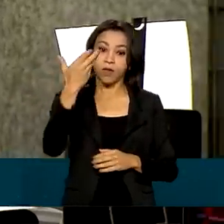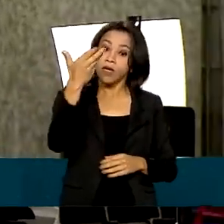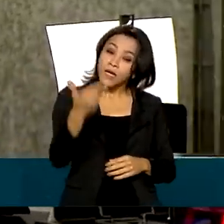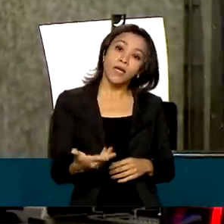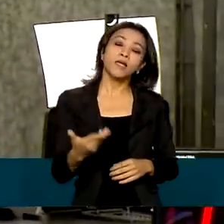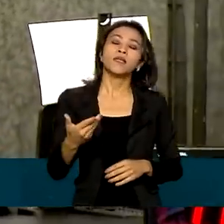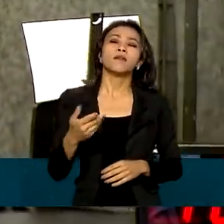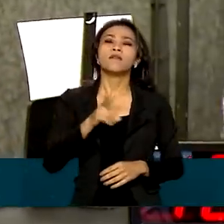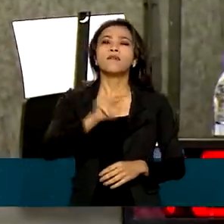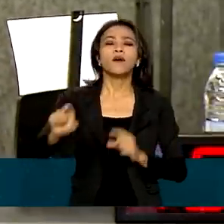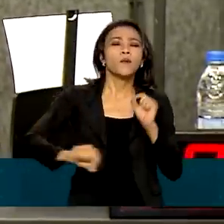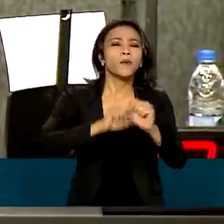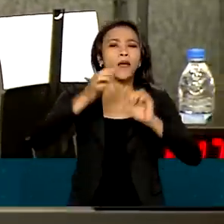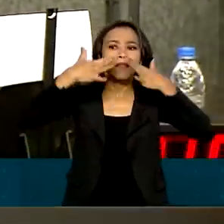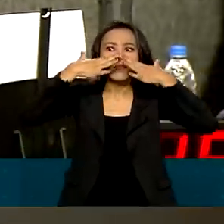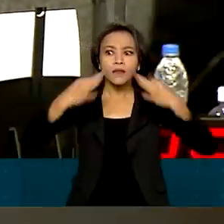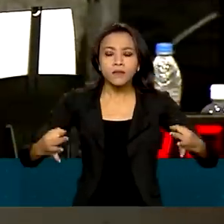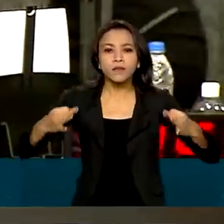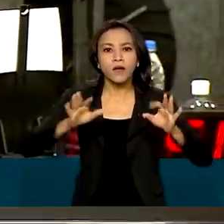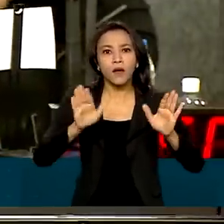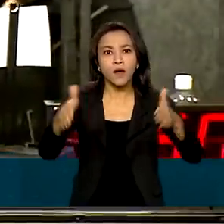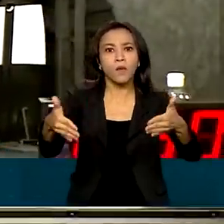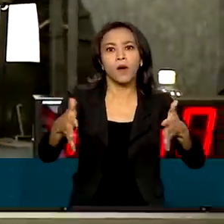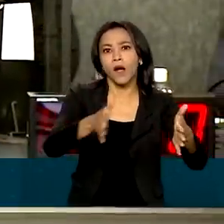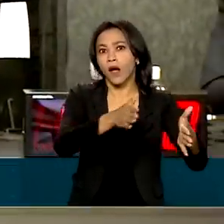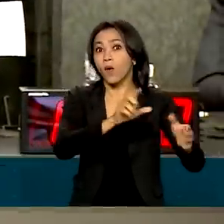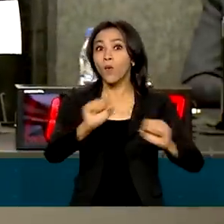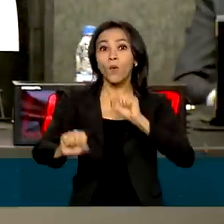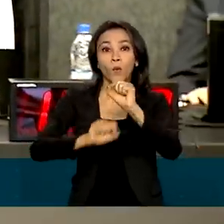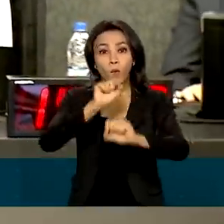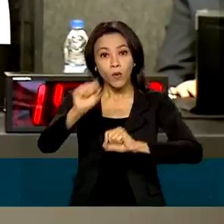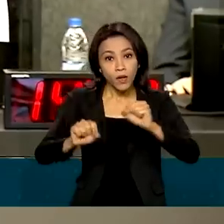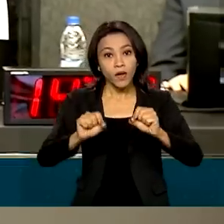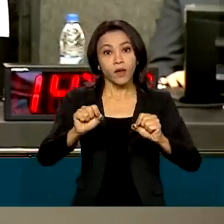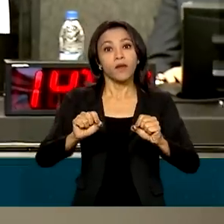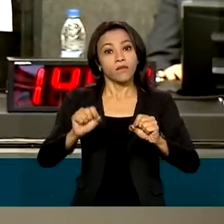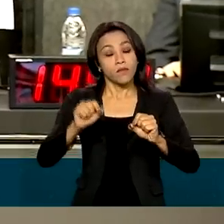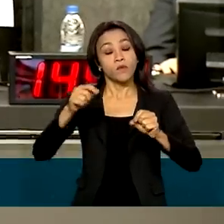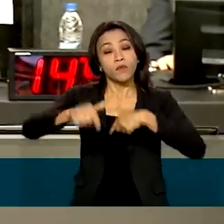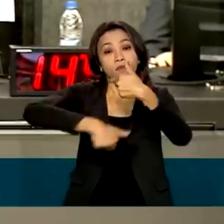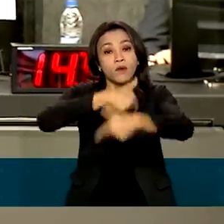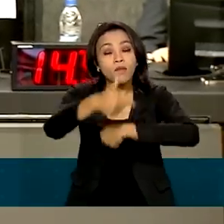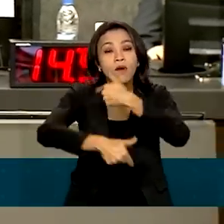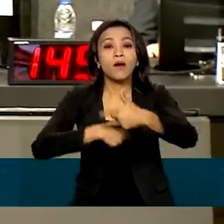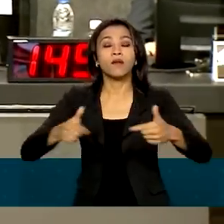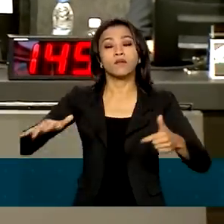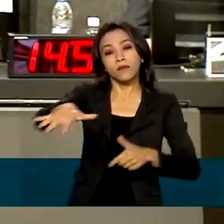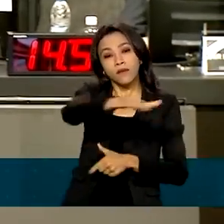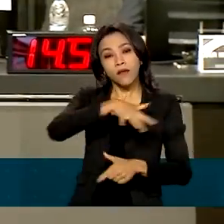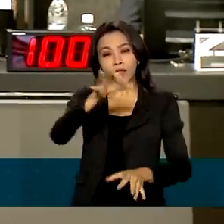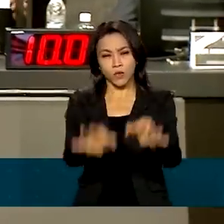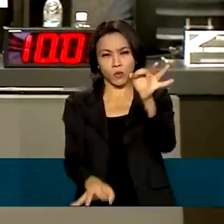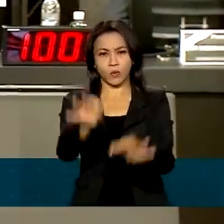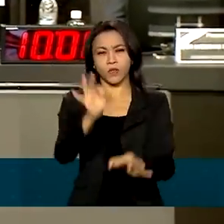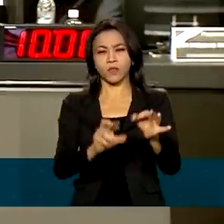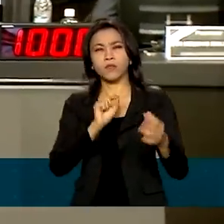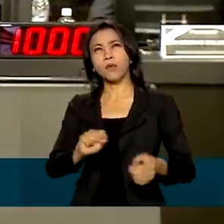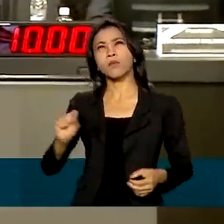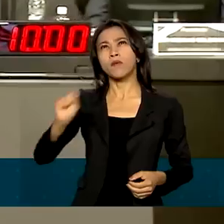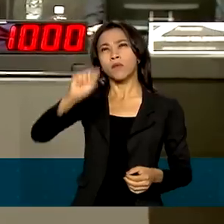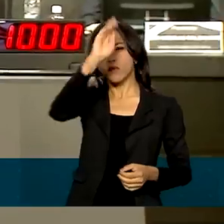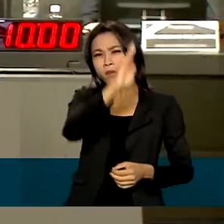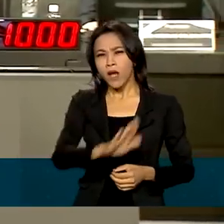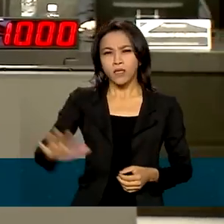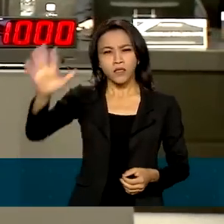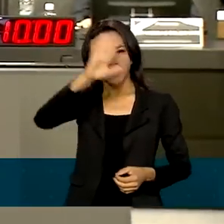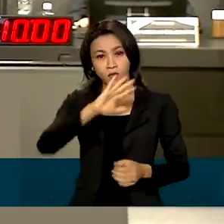Justiça dará especial atenção ao processo de retomada presencial dos serviços judiciais em todo o país após o